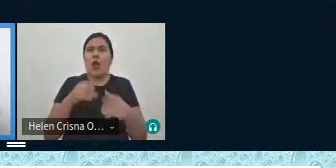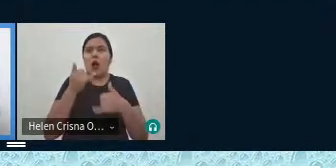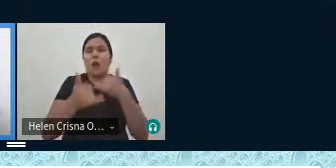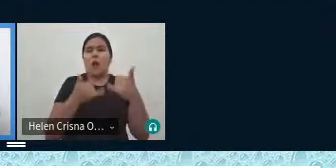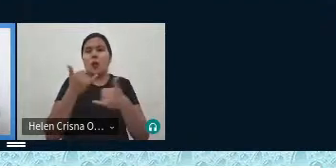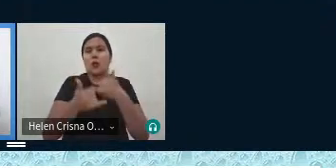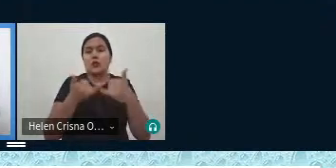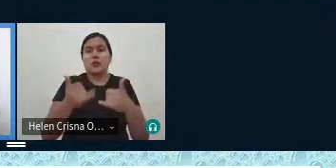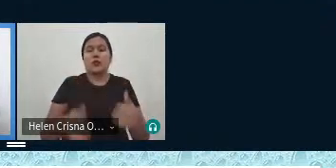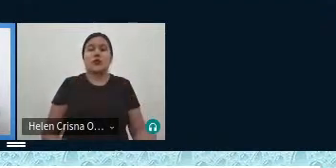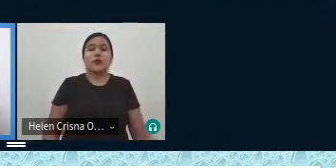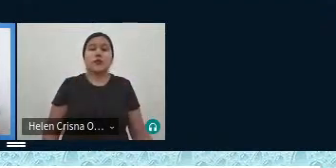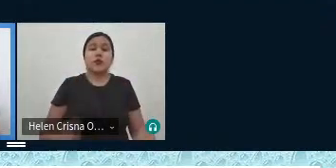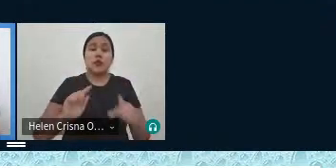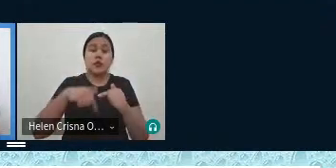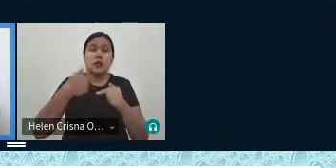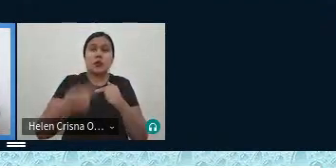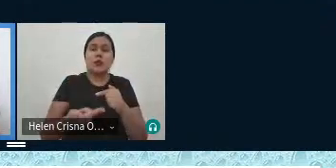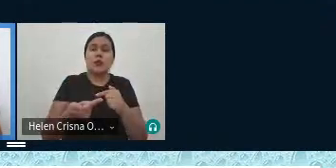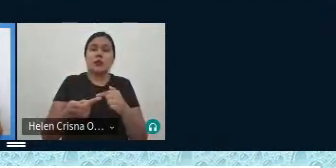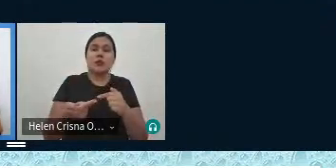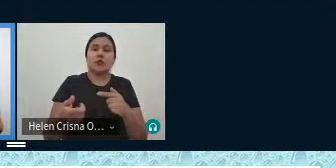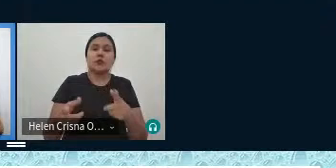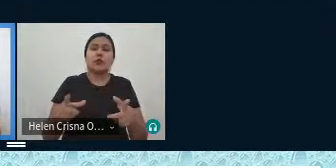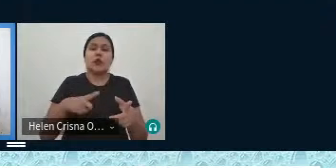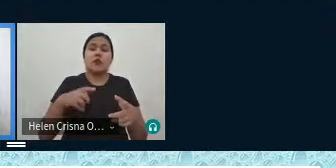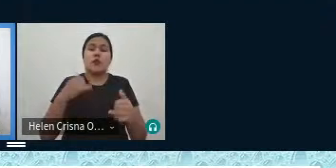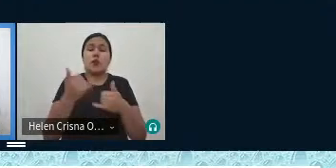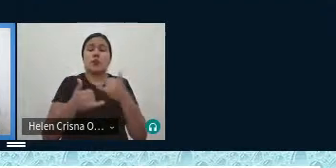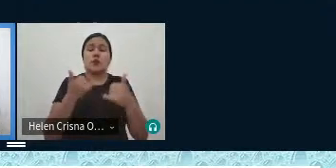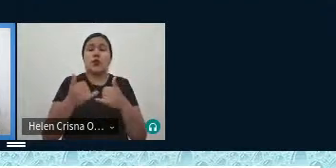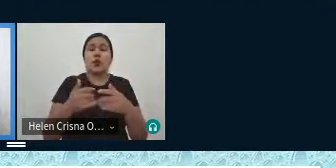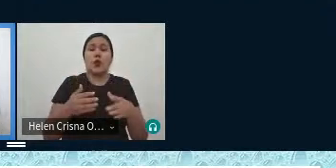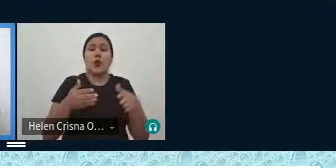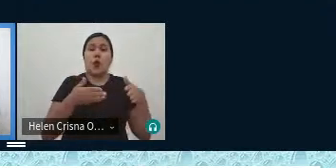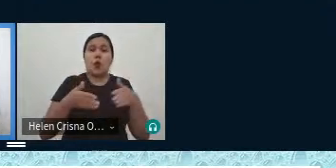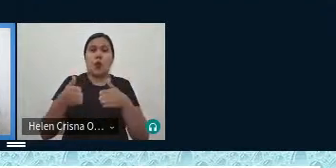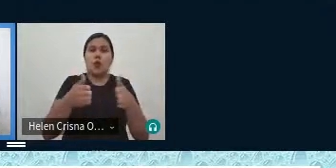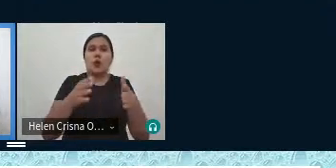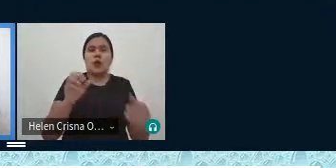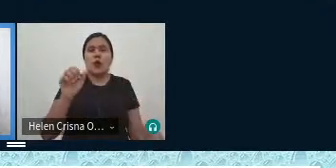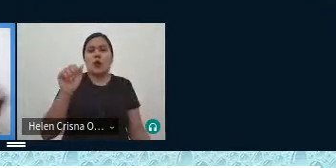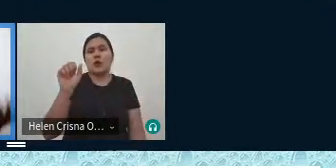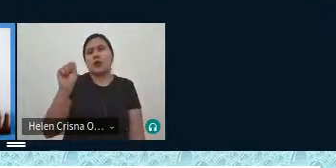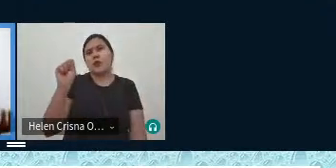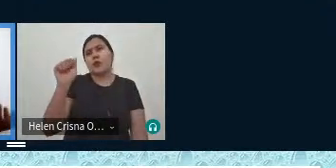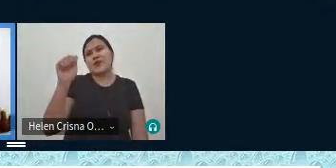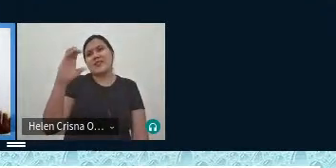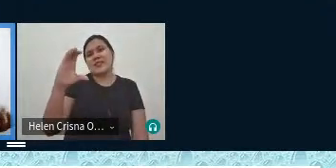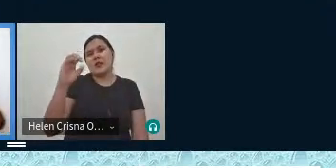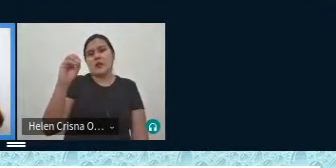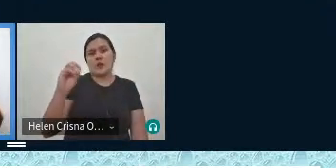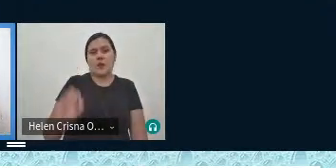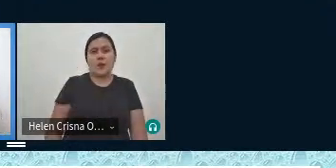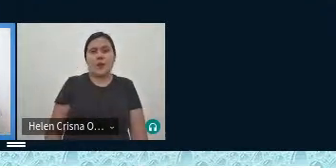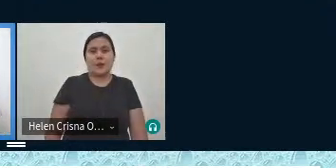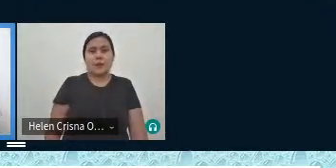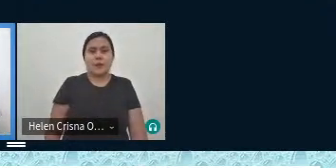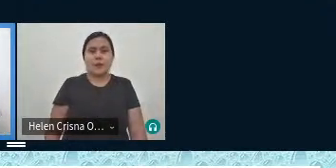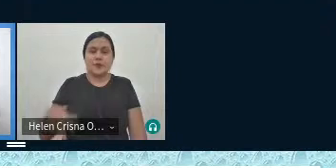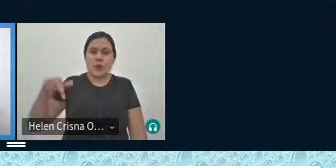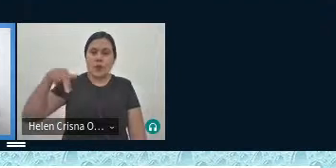né e depois teve um outro jogo chamado A Corrida do Saco né que isso também vocês também